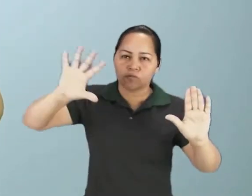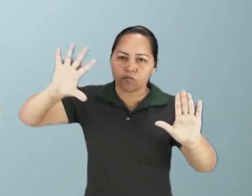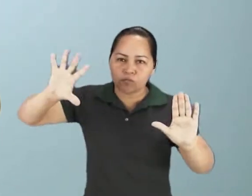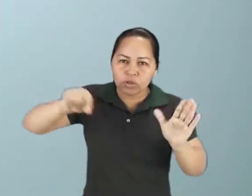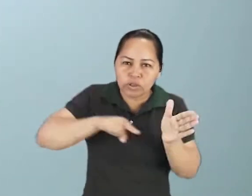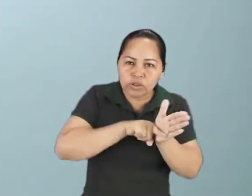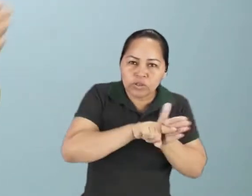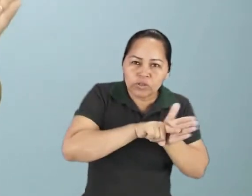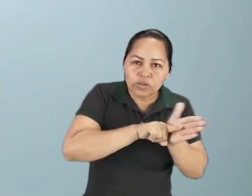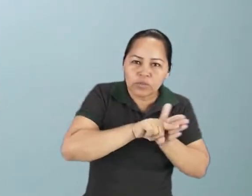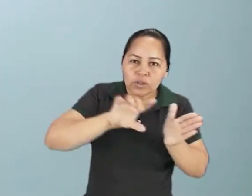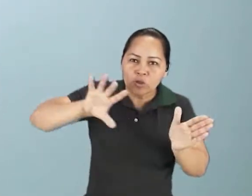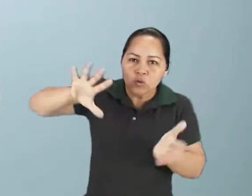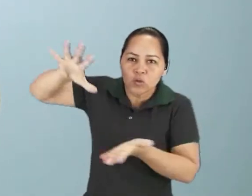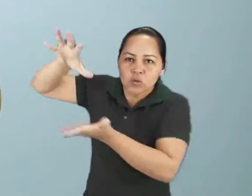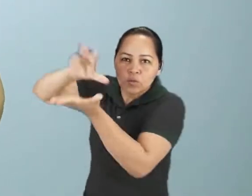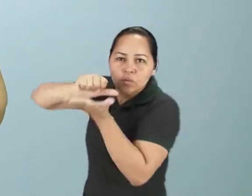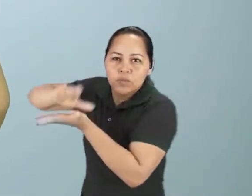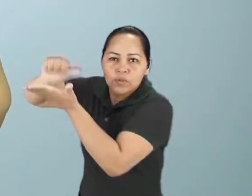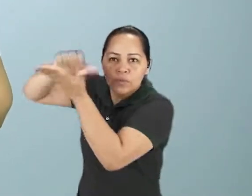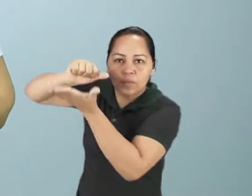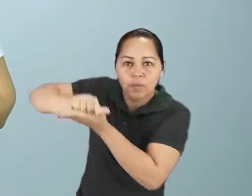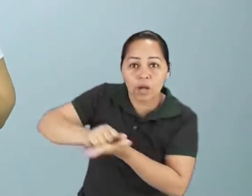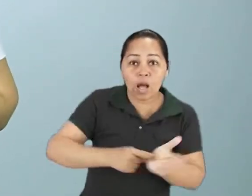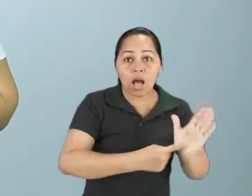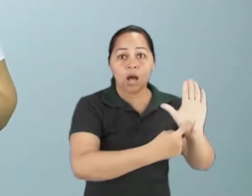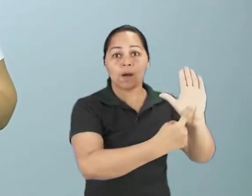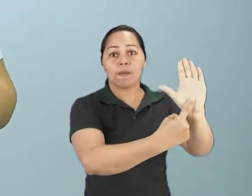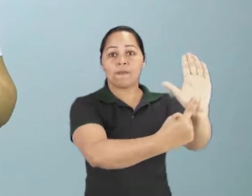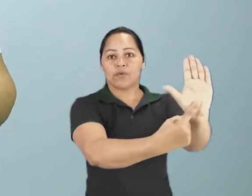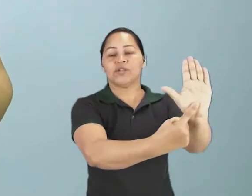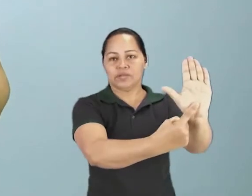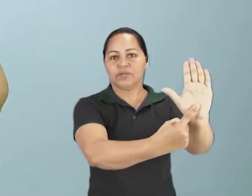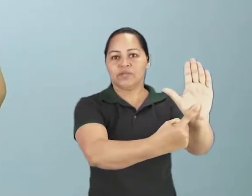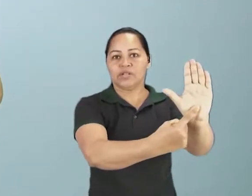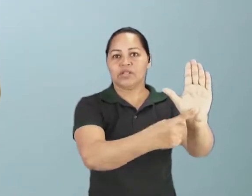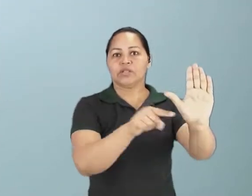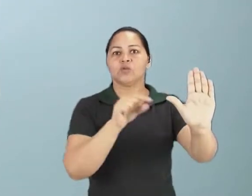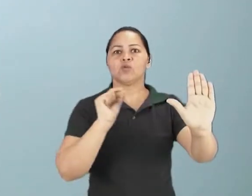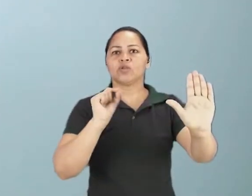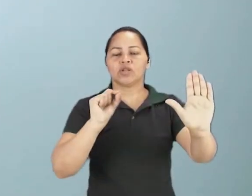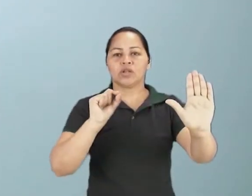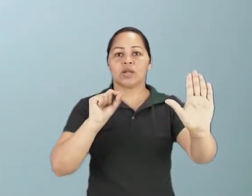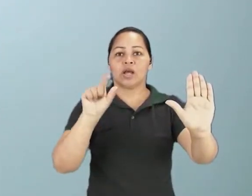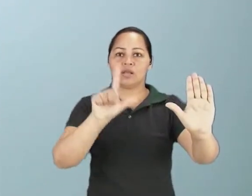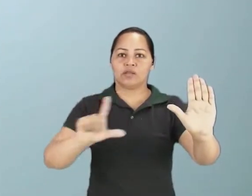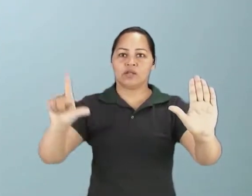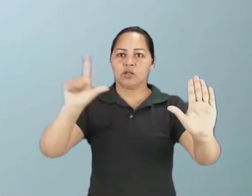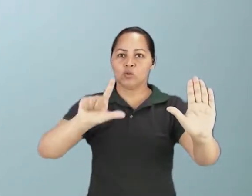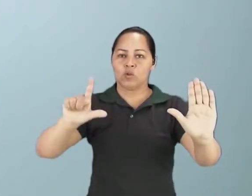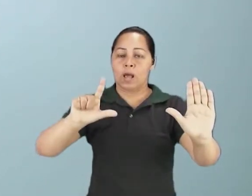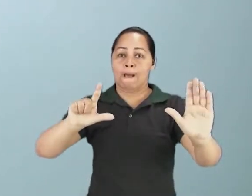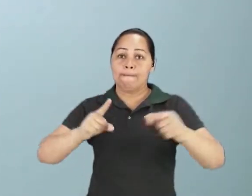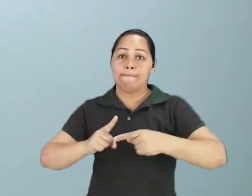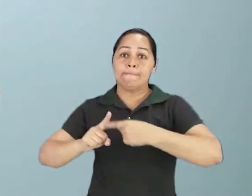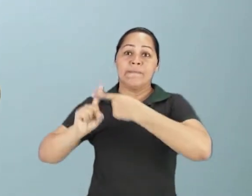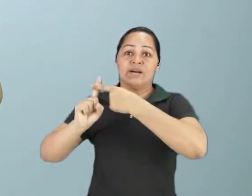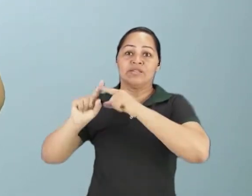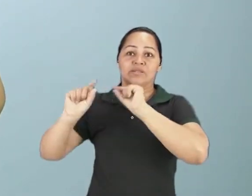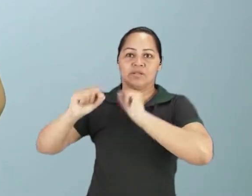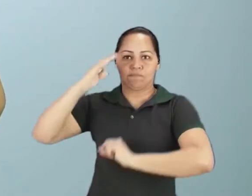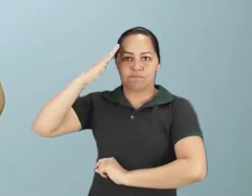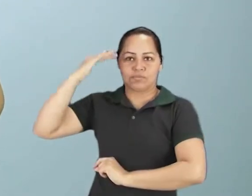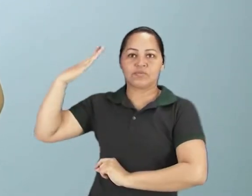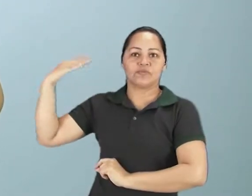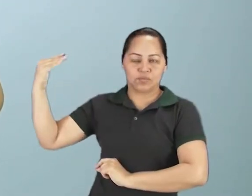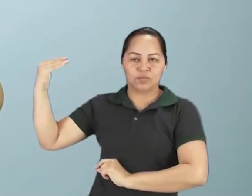pesquisas, de muitas observações dos anos por cá, de quais são as obras mais trabalhadas para acontecerem as